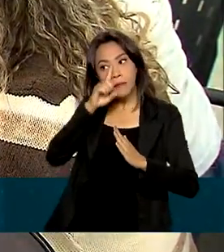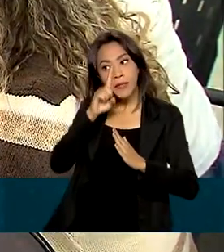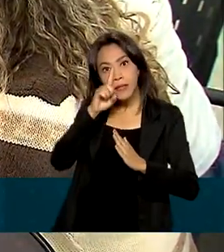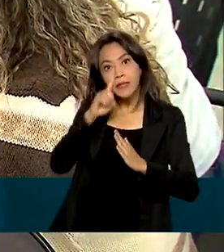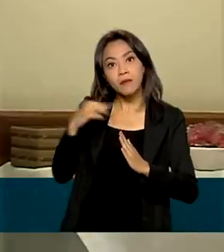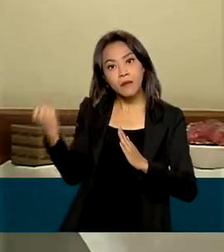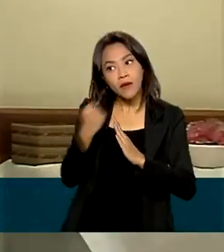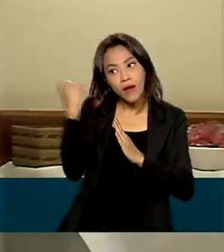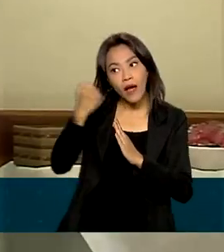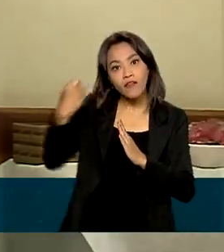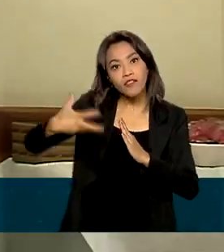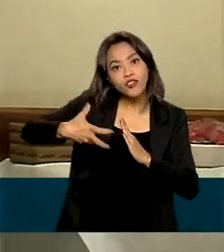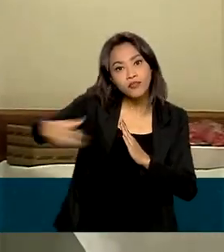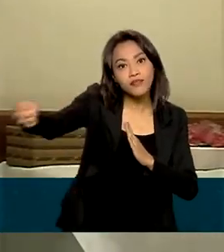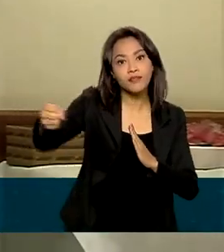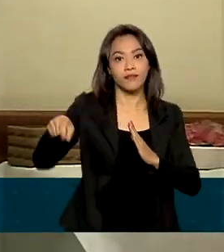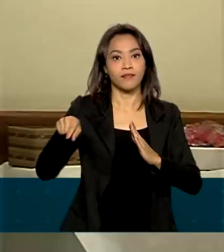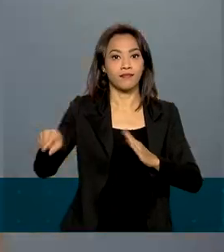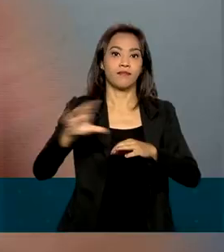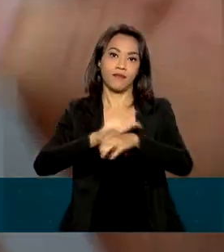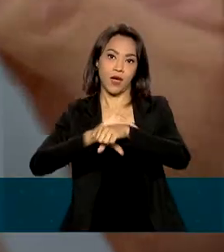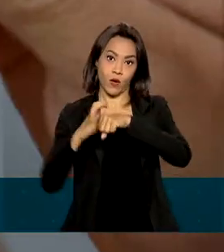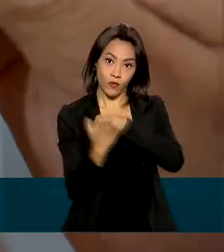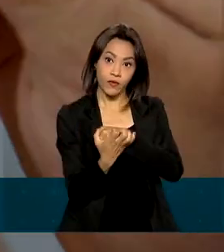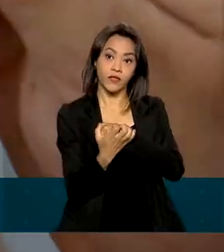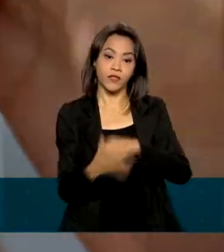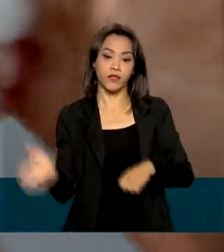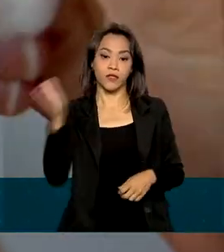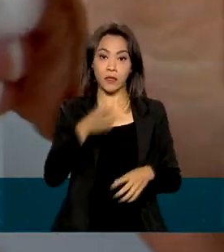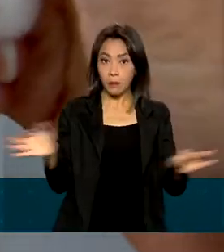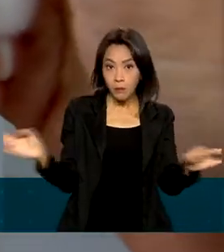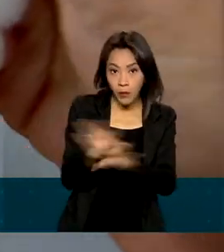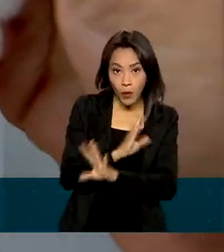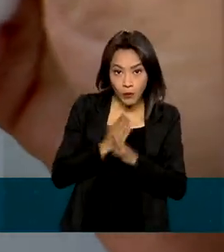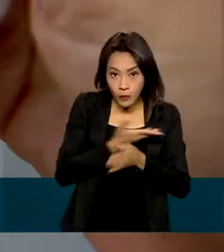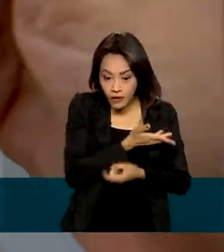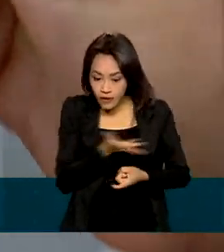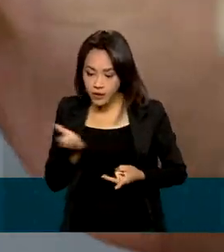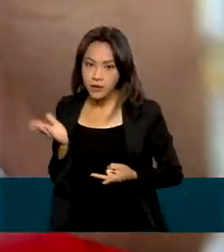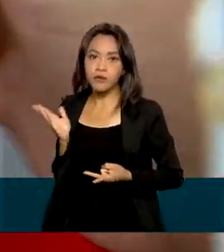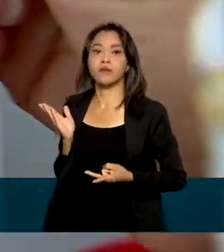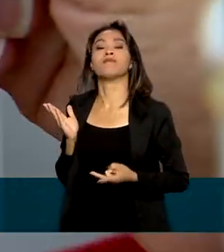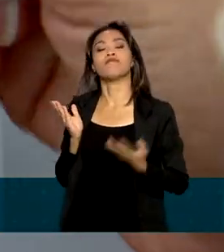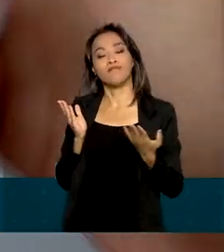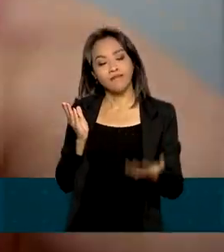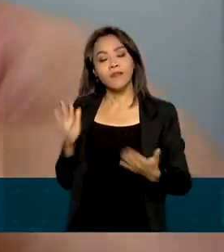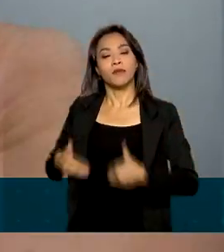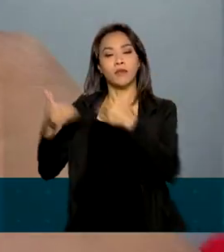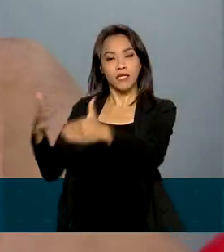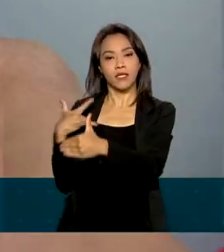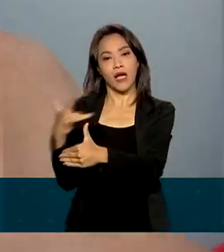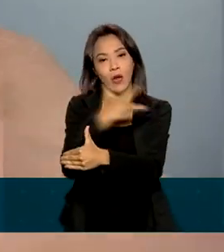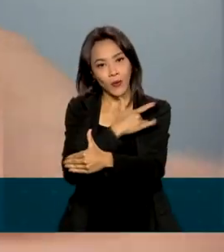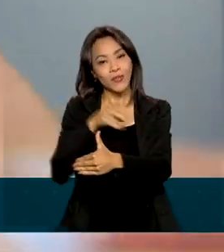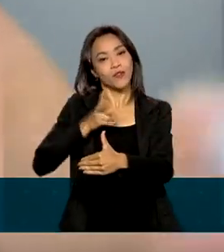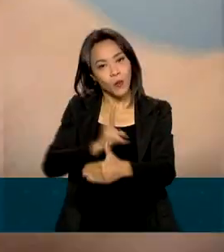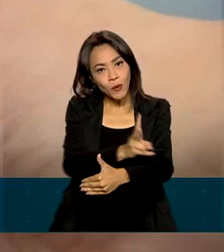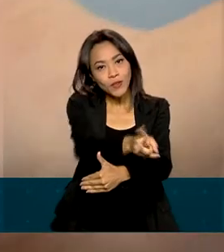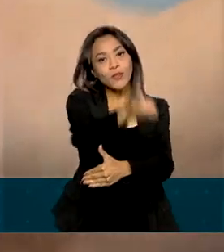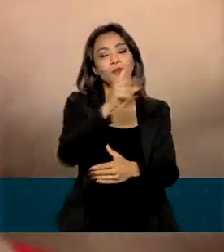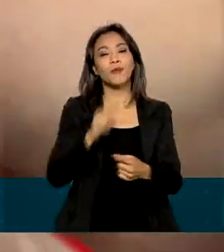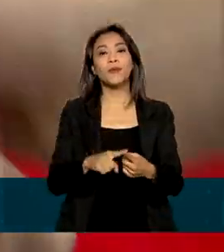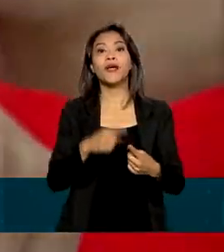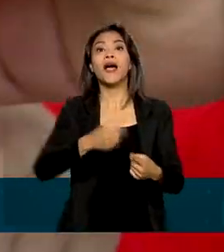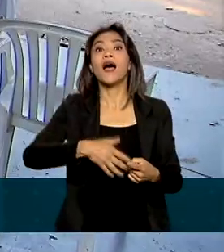evolução grave para a Covid-19. Vencida esta etapa, o Ministério da Saúde recomenda que a vacinação siga pelas